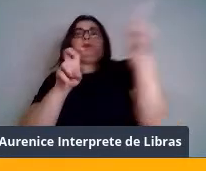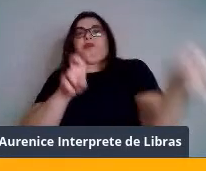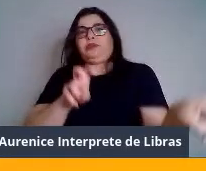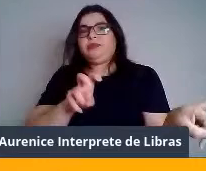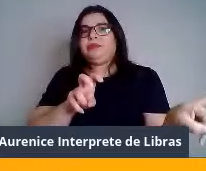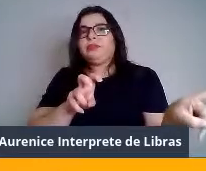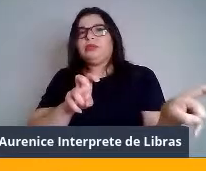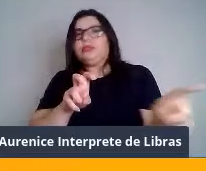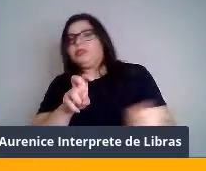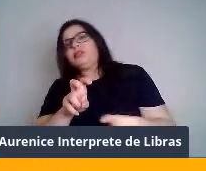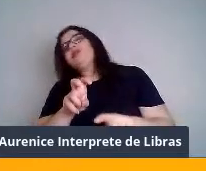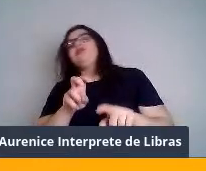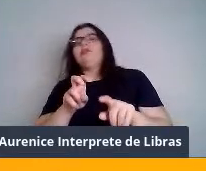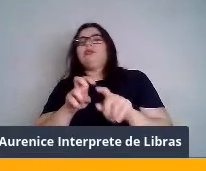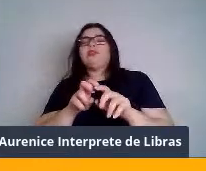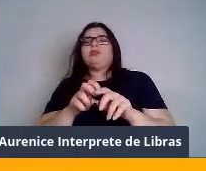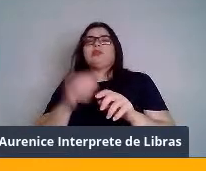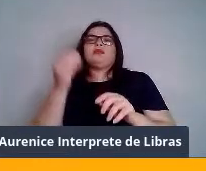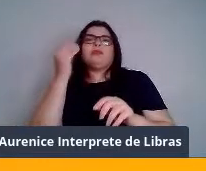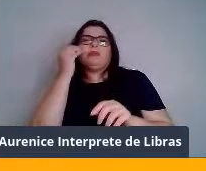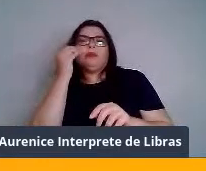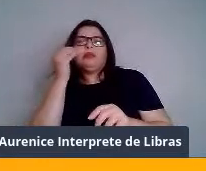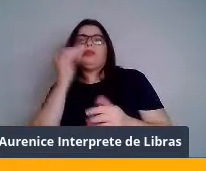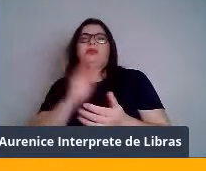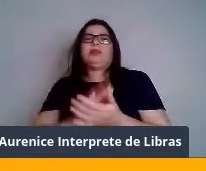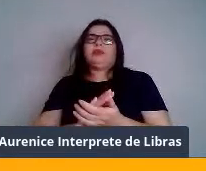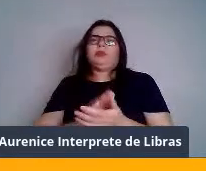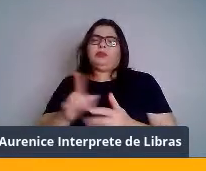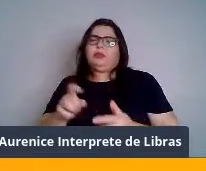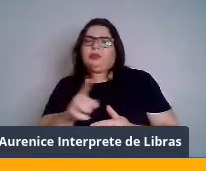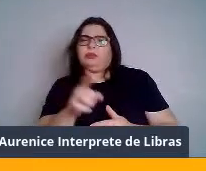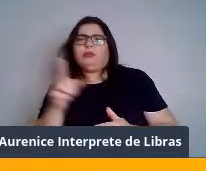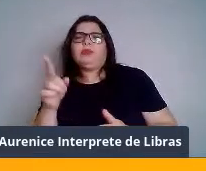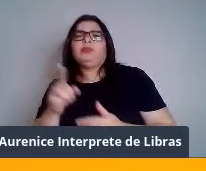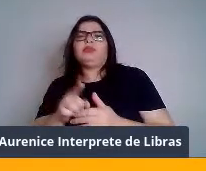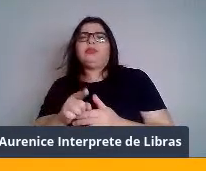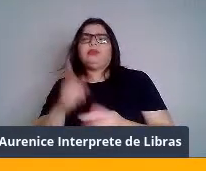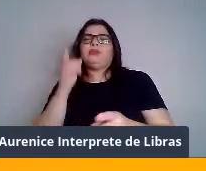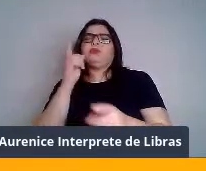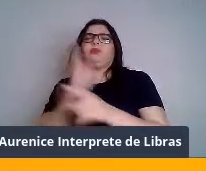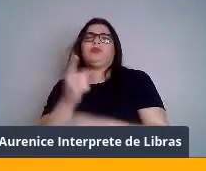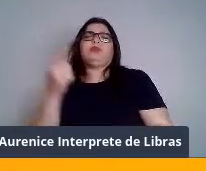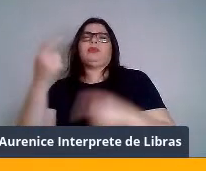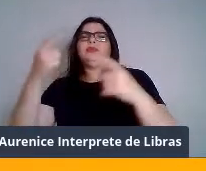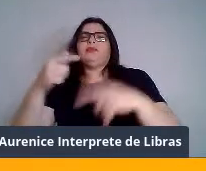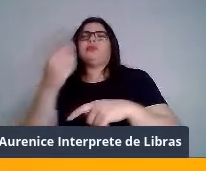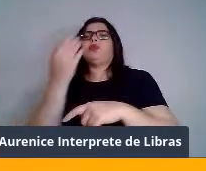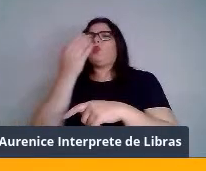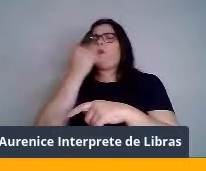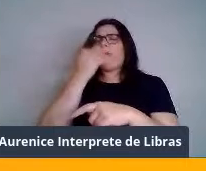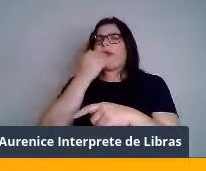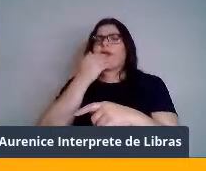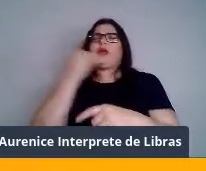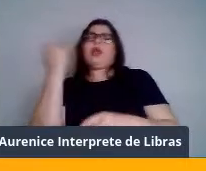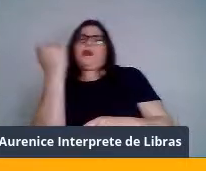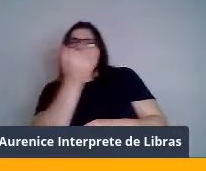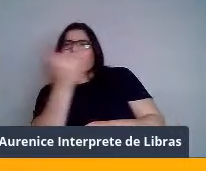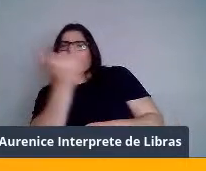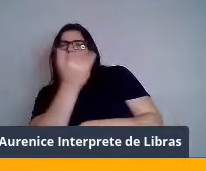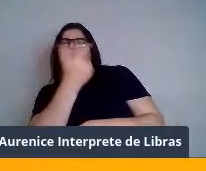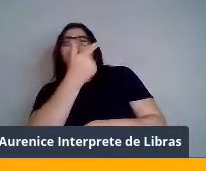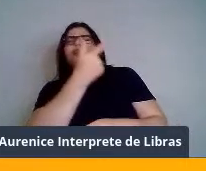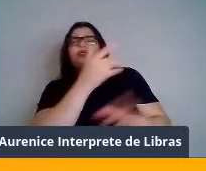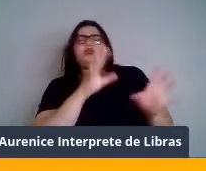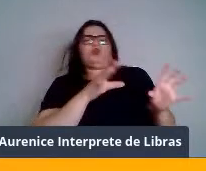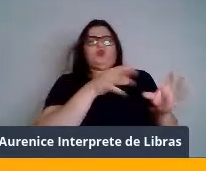lagartos exibem comportamentos para se alimentar, diagnosticando fontes de alimento e avisando os seus parceiros, seus